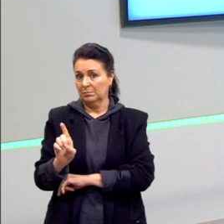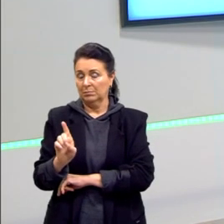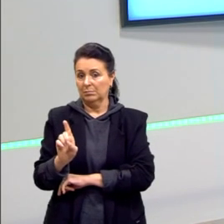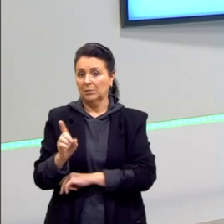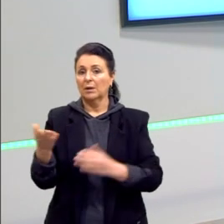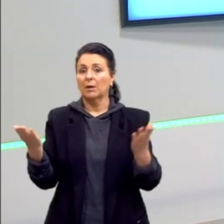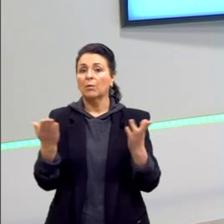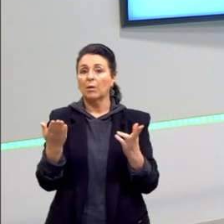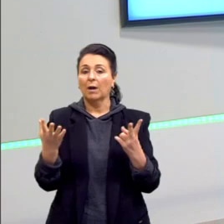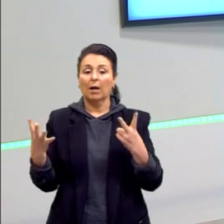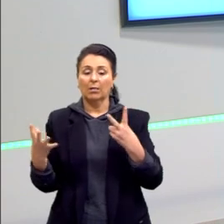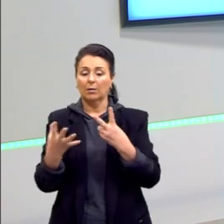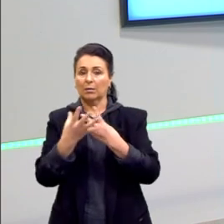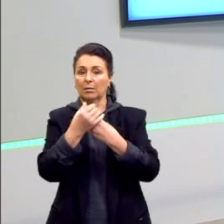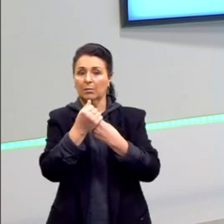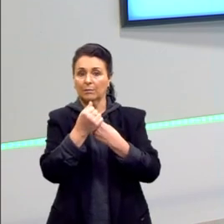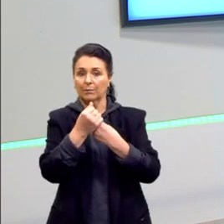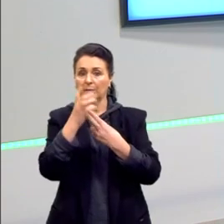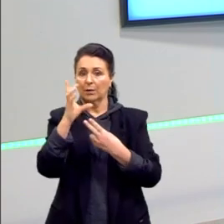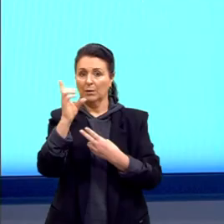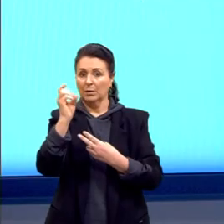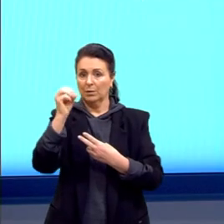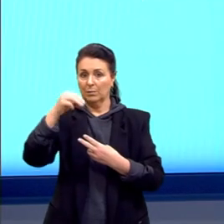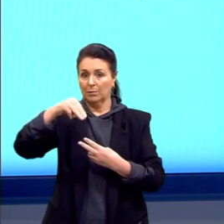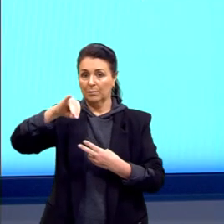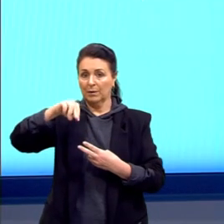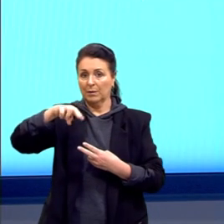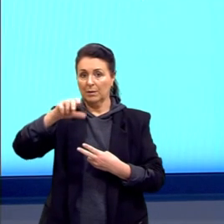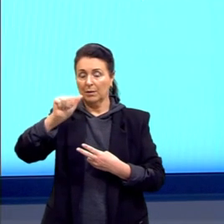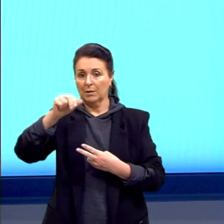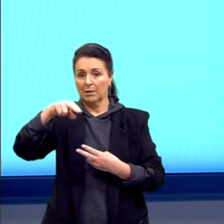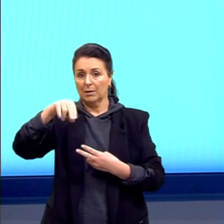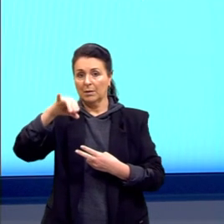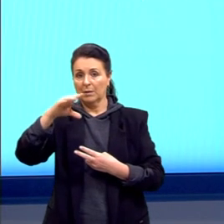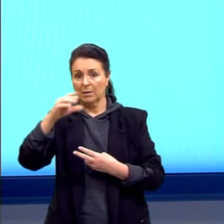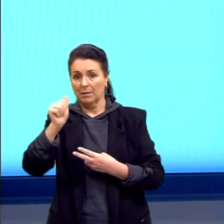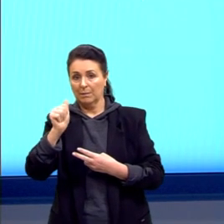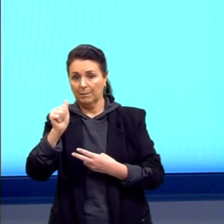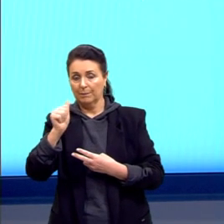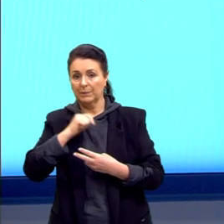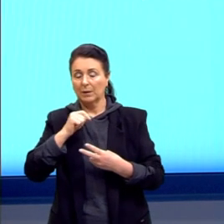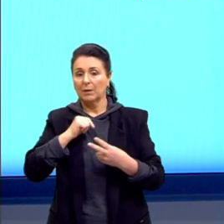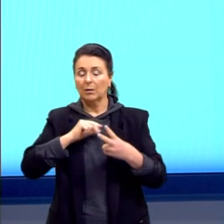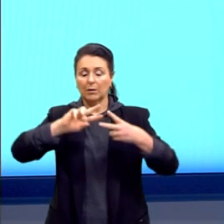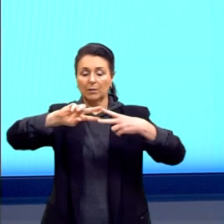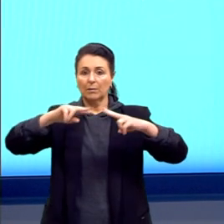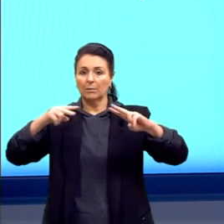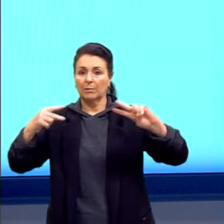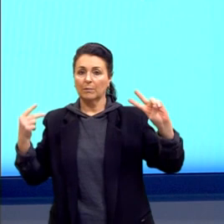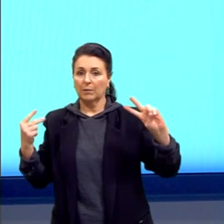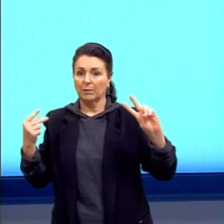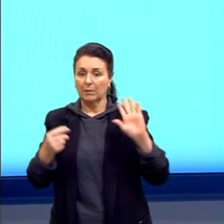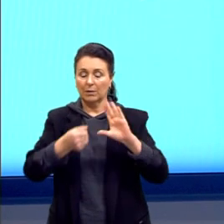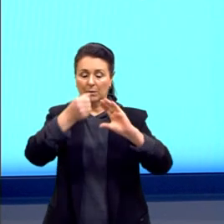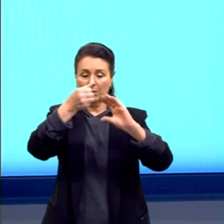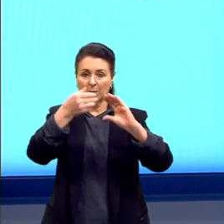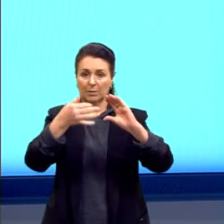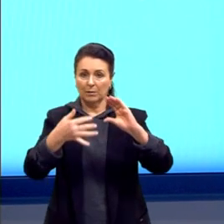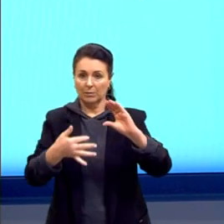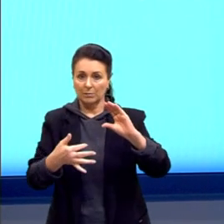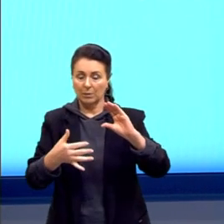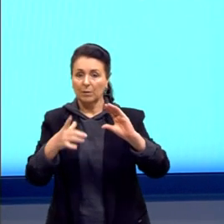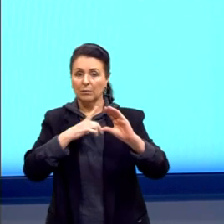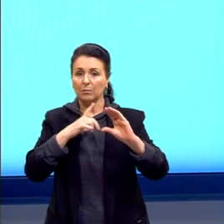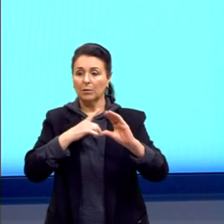Dominância. É quando o gene expressa sua característica apenas, então, mesmo com